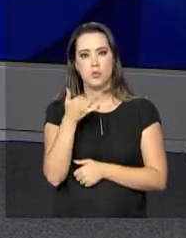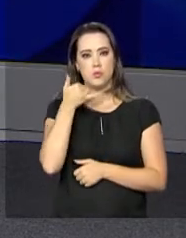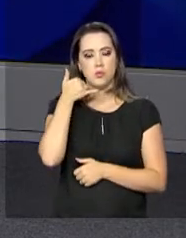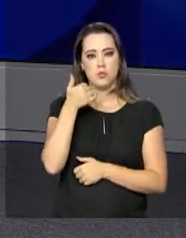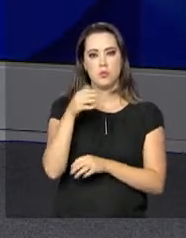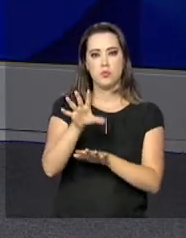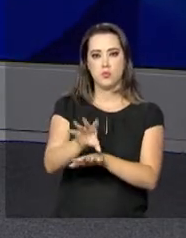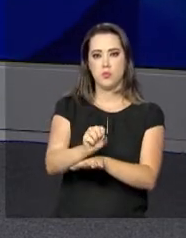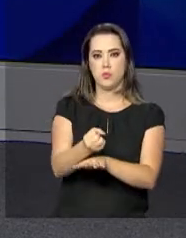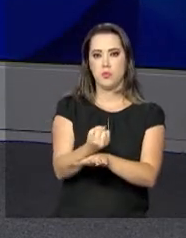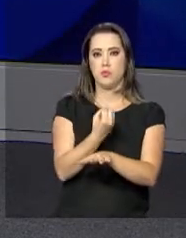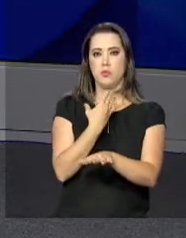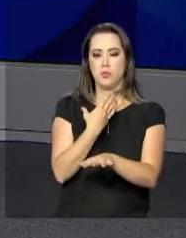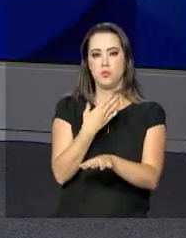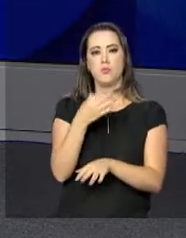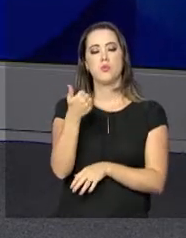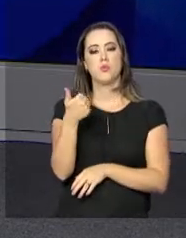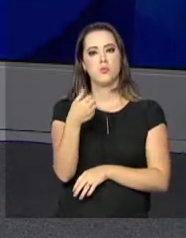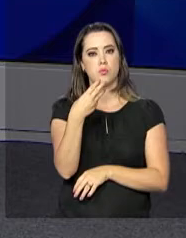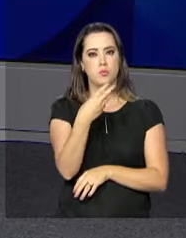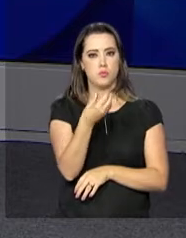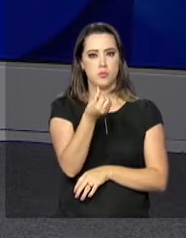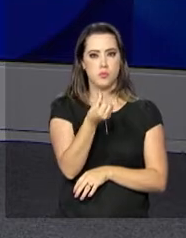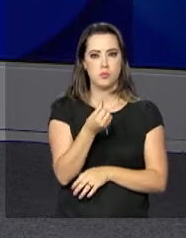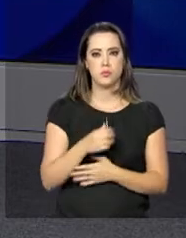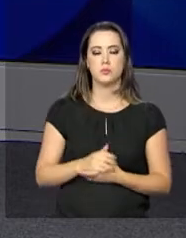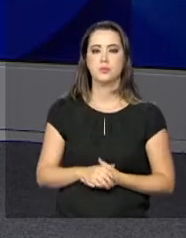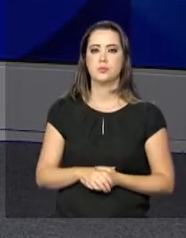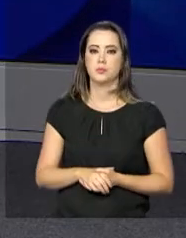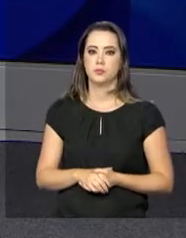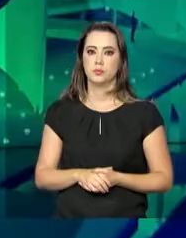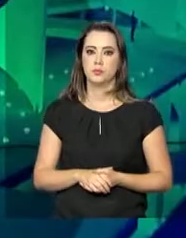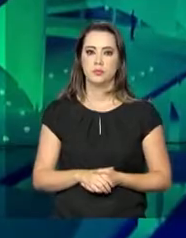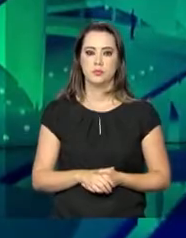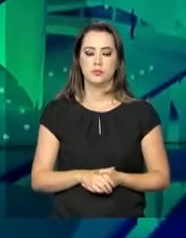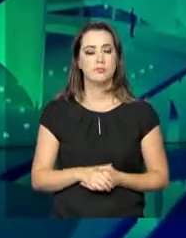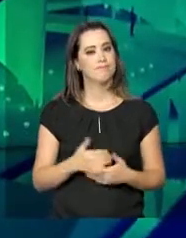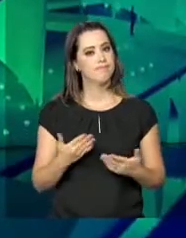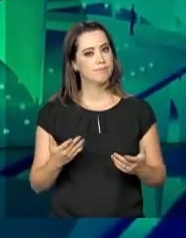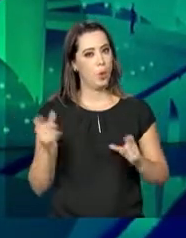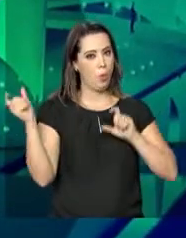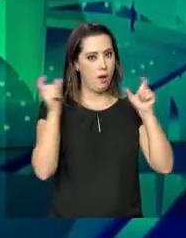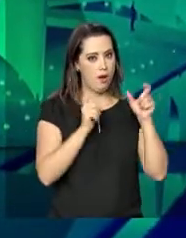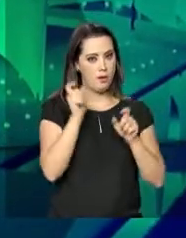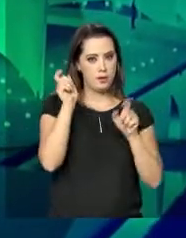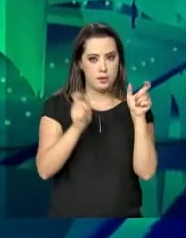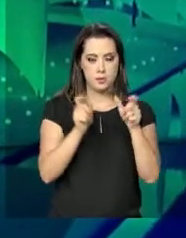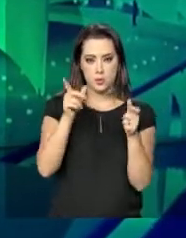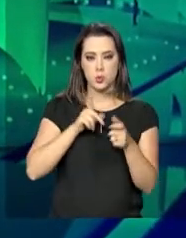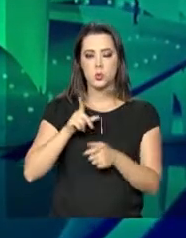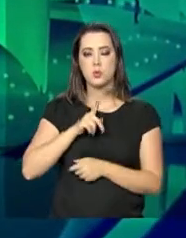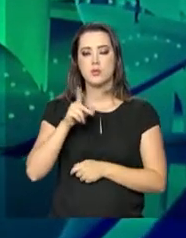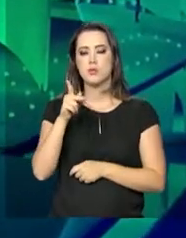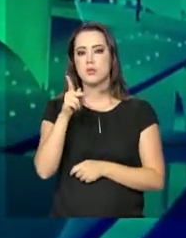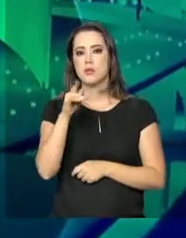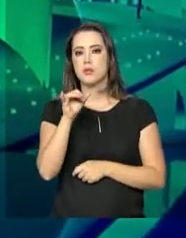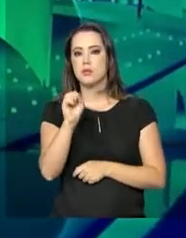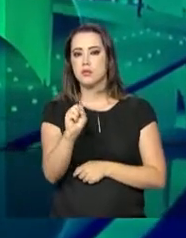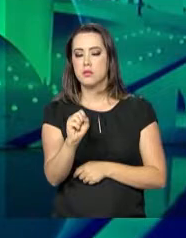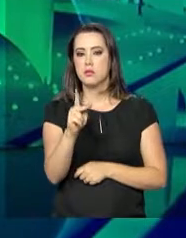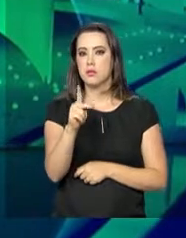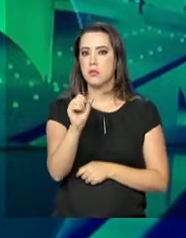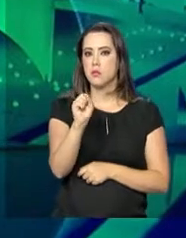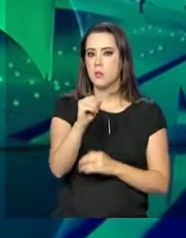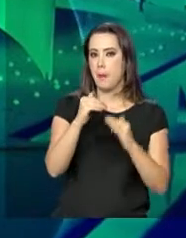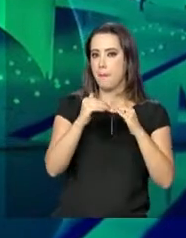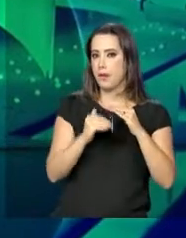ou ligar para a ouvidoria do SUS. O número é 136. E um alerta para os cotistas do fundo PIS-PASEP com